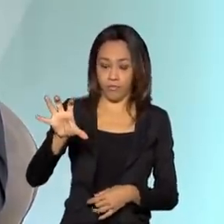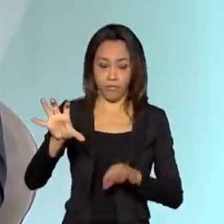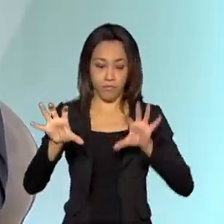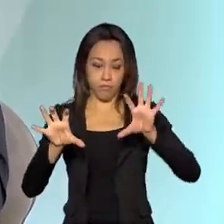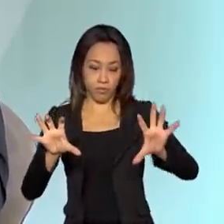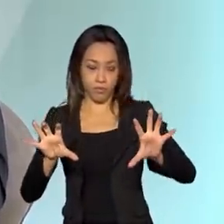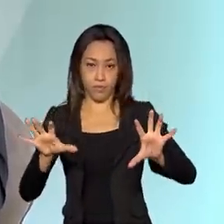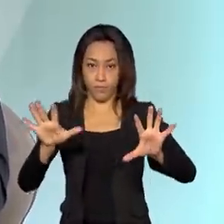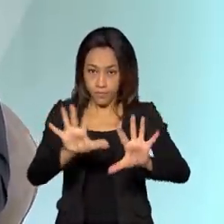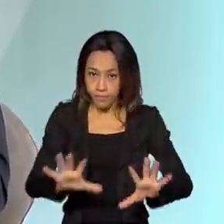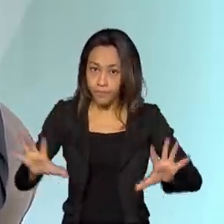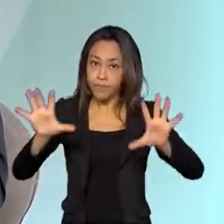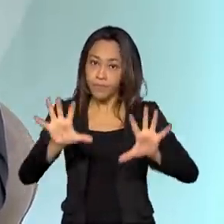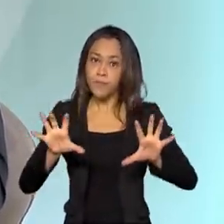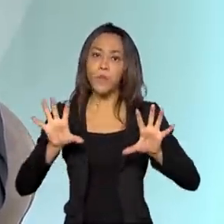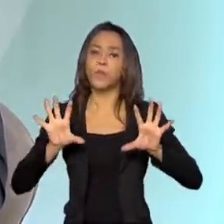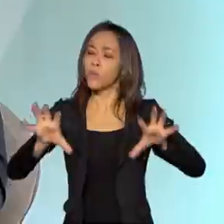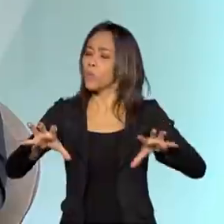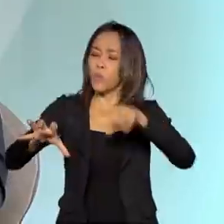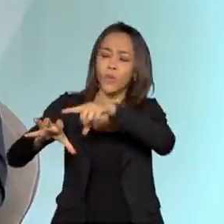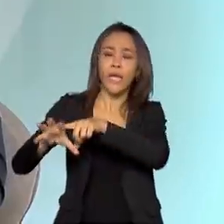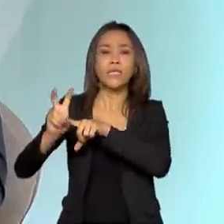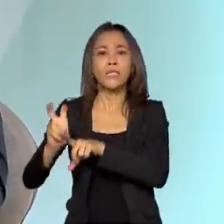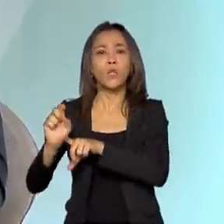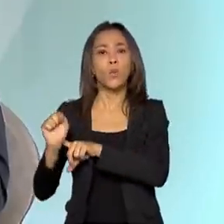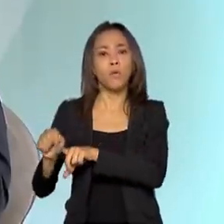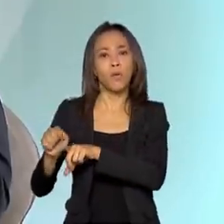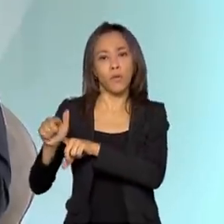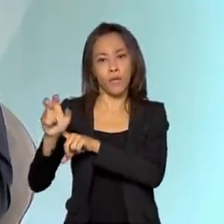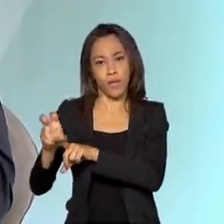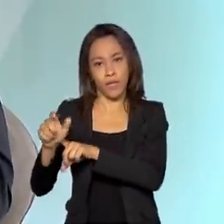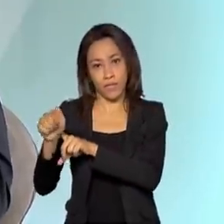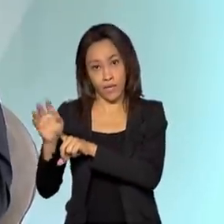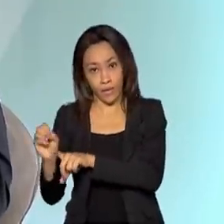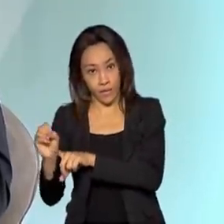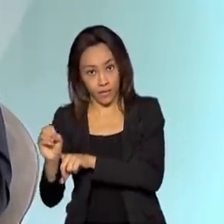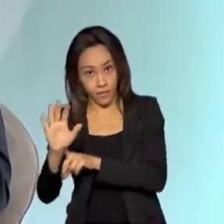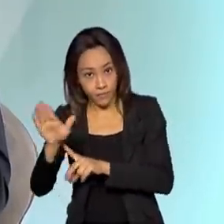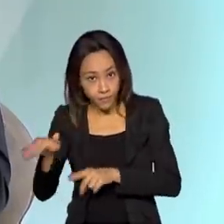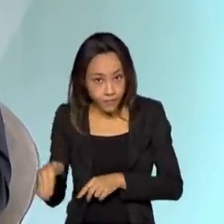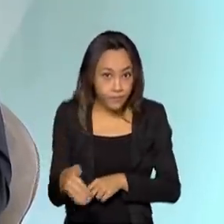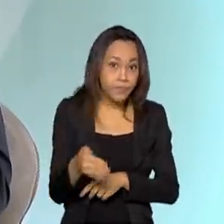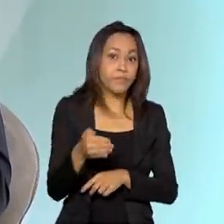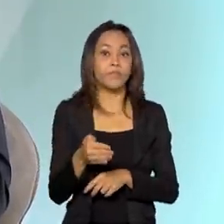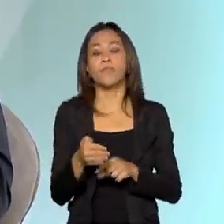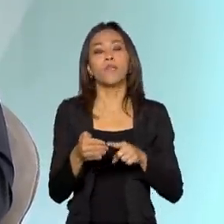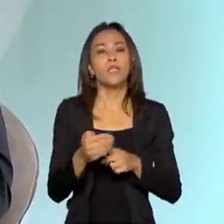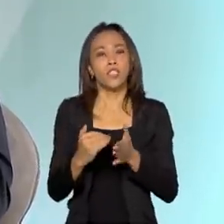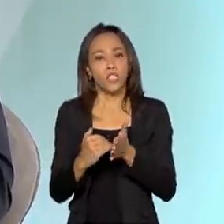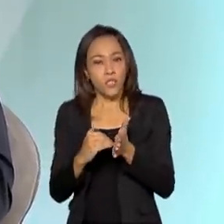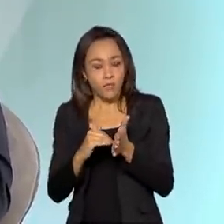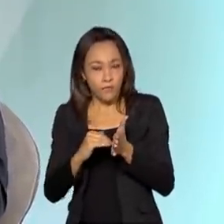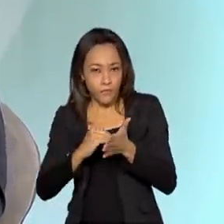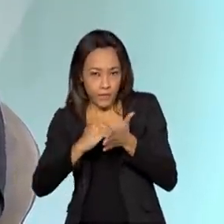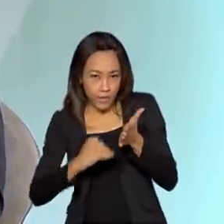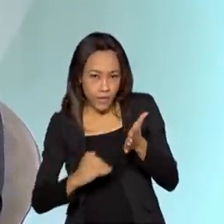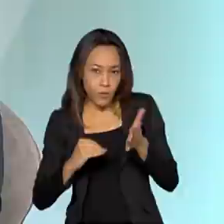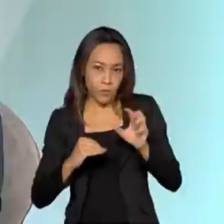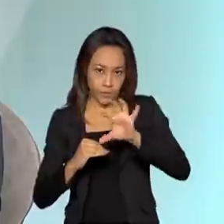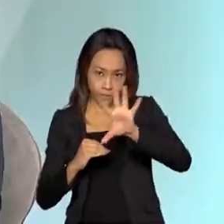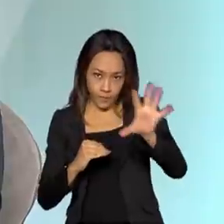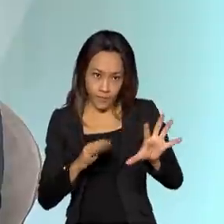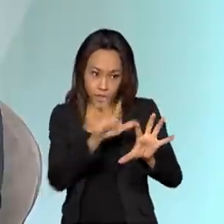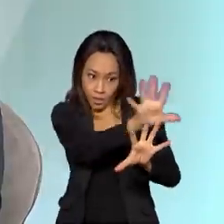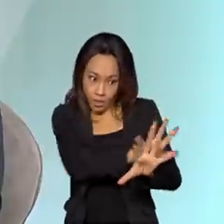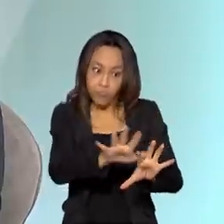distrito-não-sede. Então, distrito-sede são 5.570. Você tira os 22 mil menos 5.570 lá no distrito-sede, que já